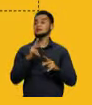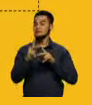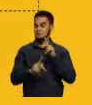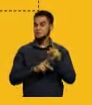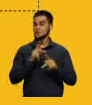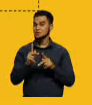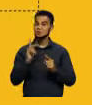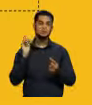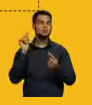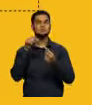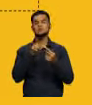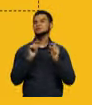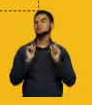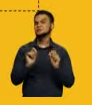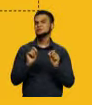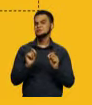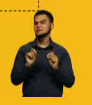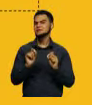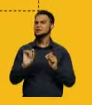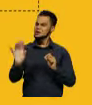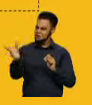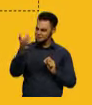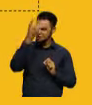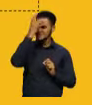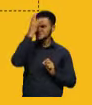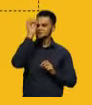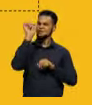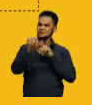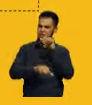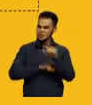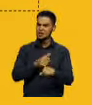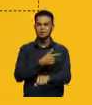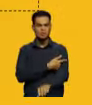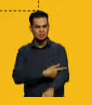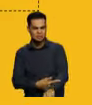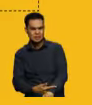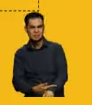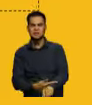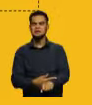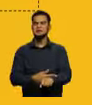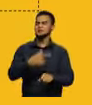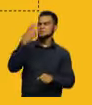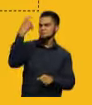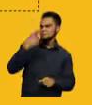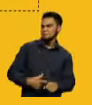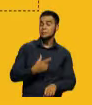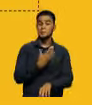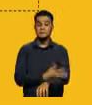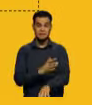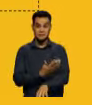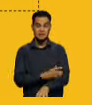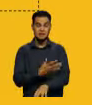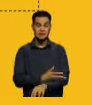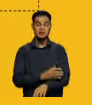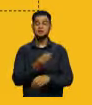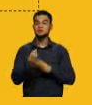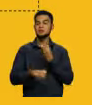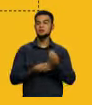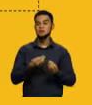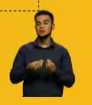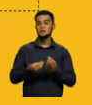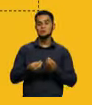visando conscientizar, mudar comportamentos, atitudes e práticas ligadas à prevenção de suas